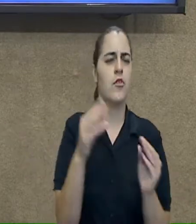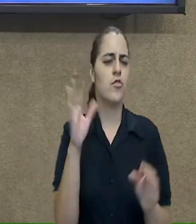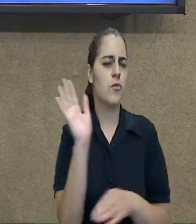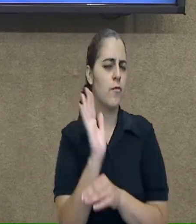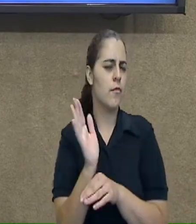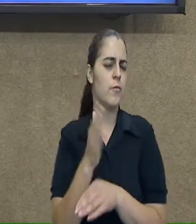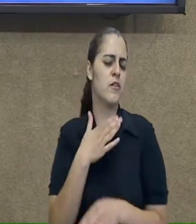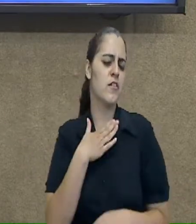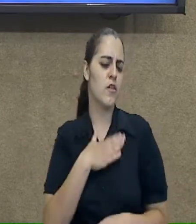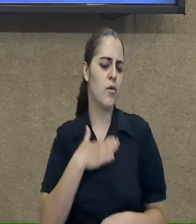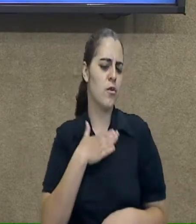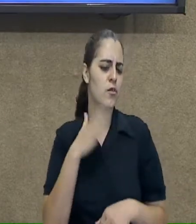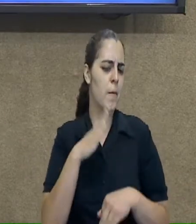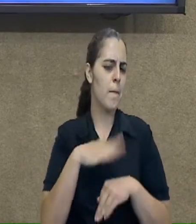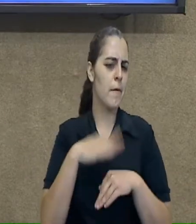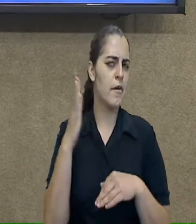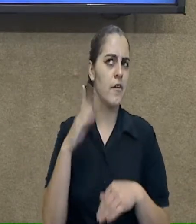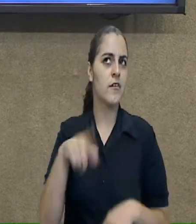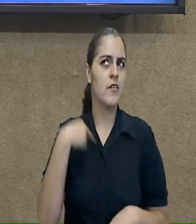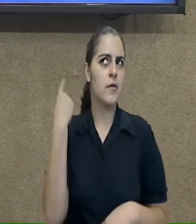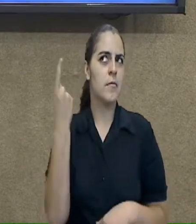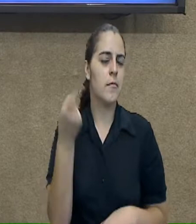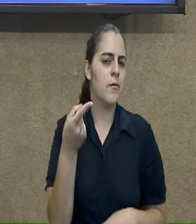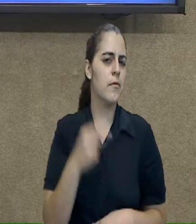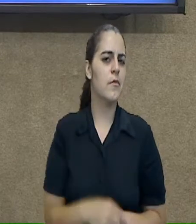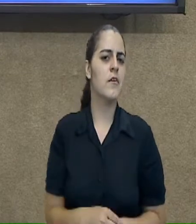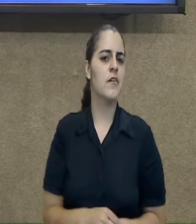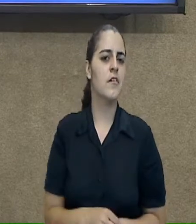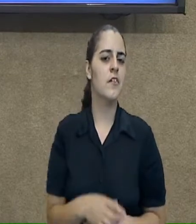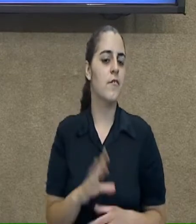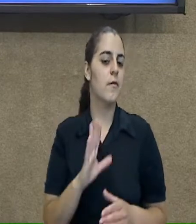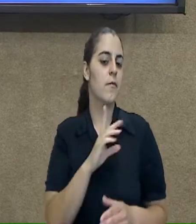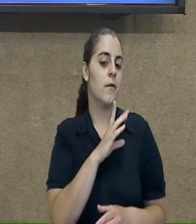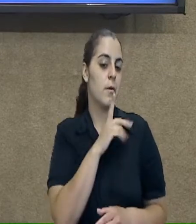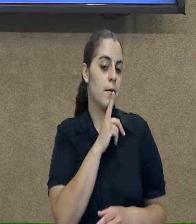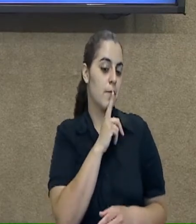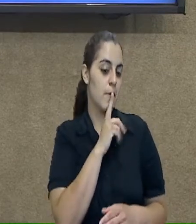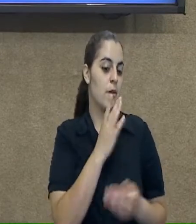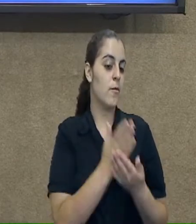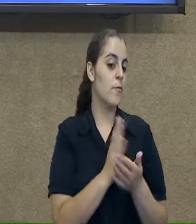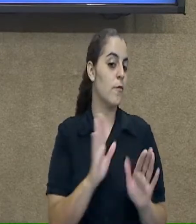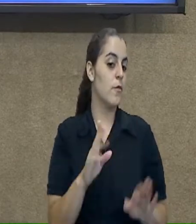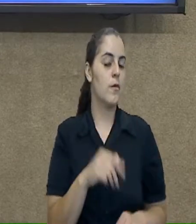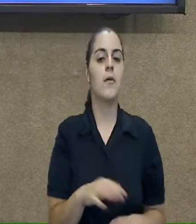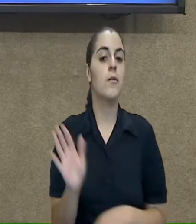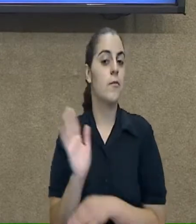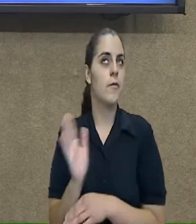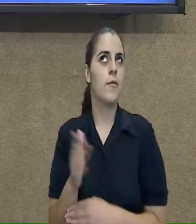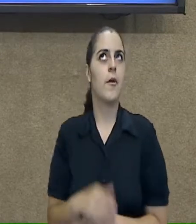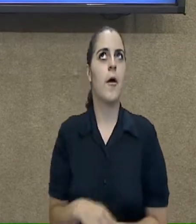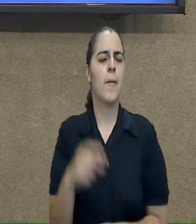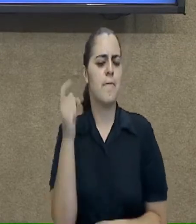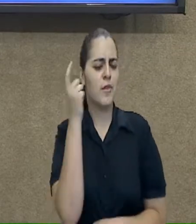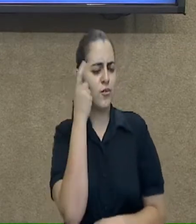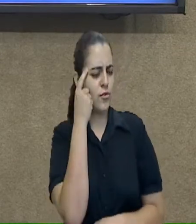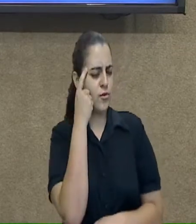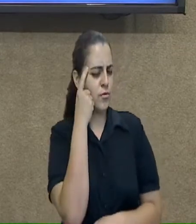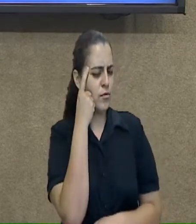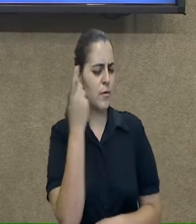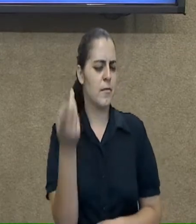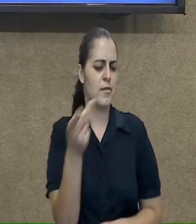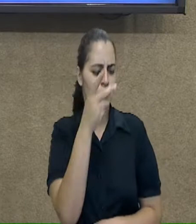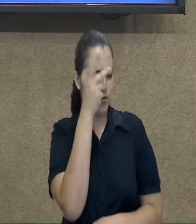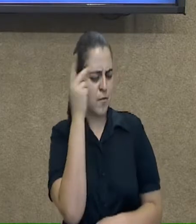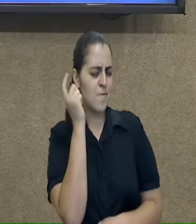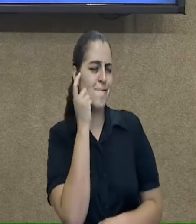filme e depois você vai deixar no suspense. Aí a pessoa vai ter a